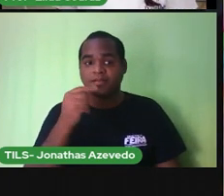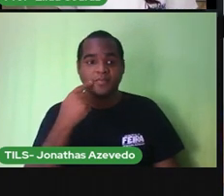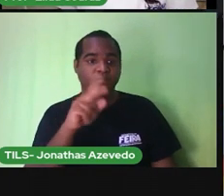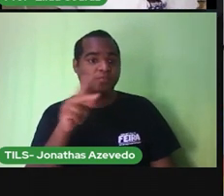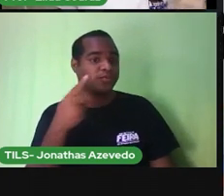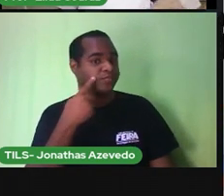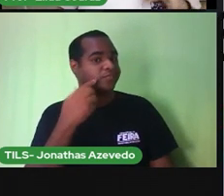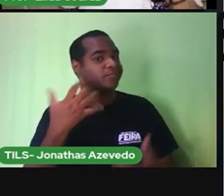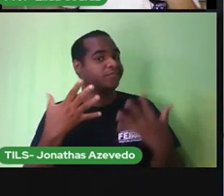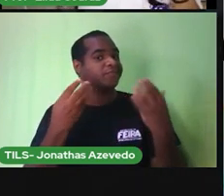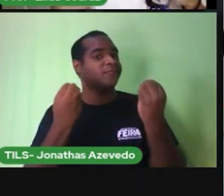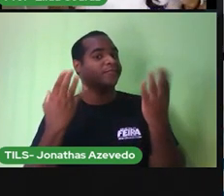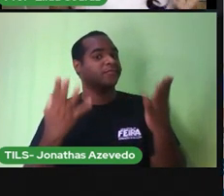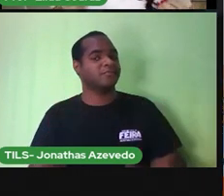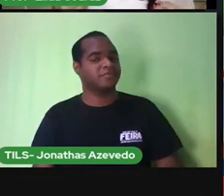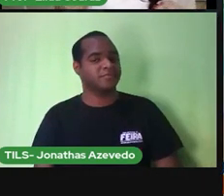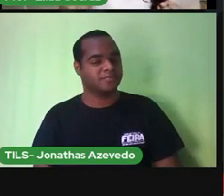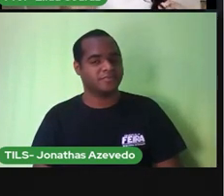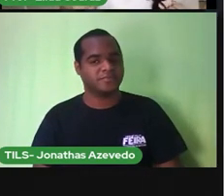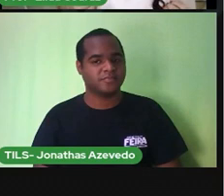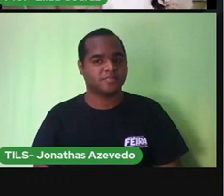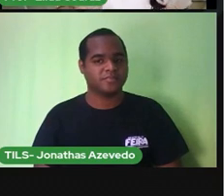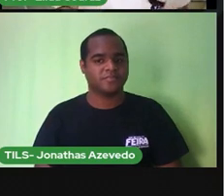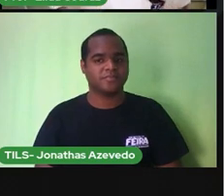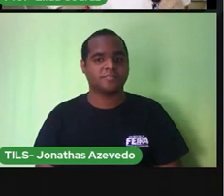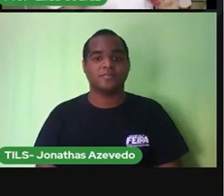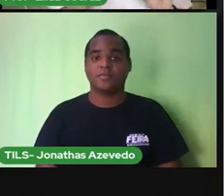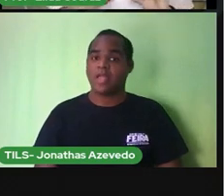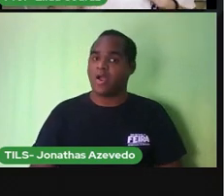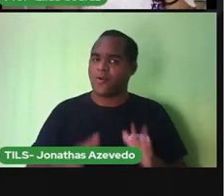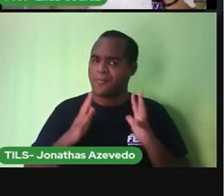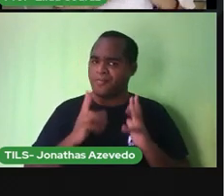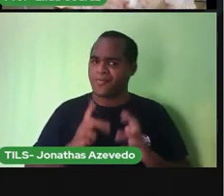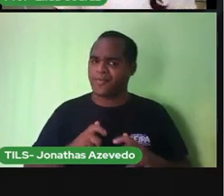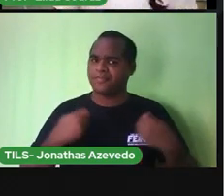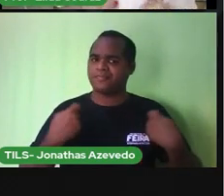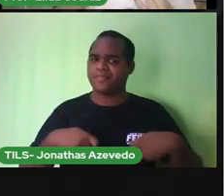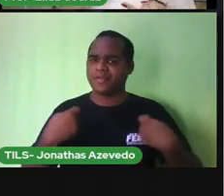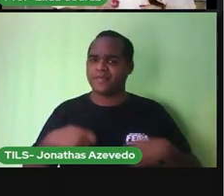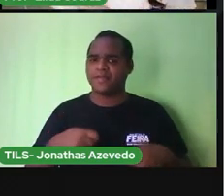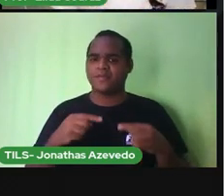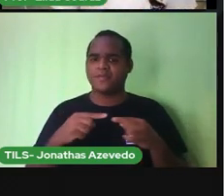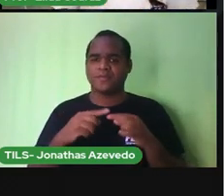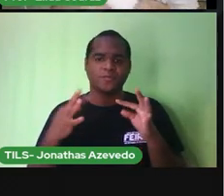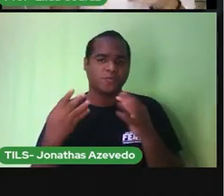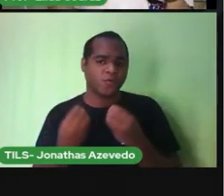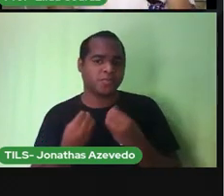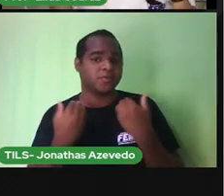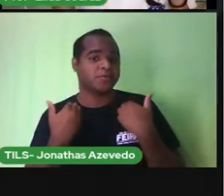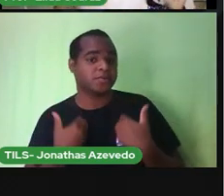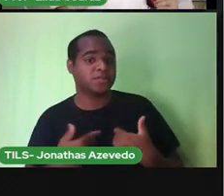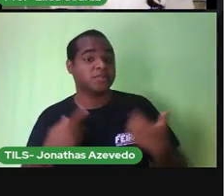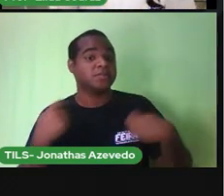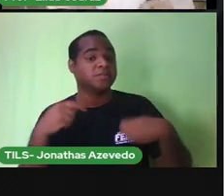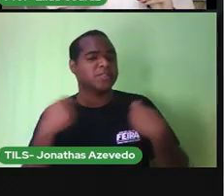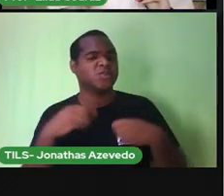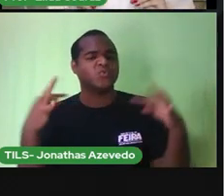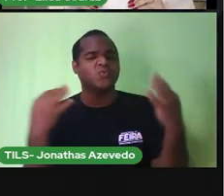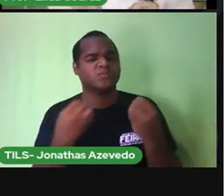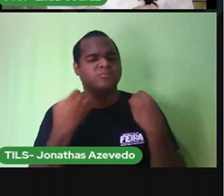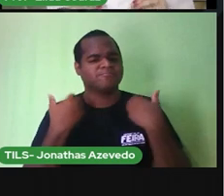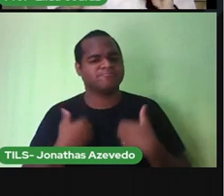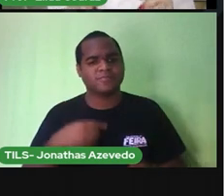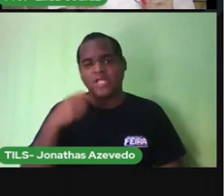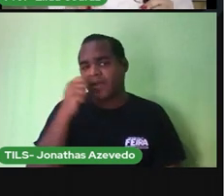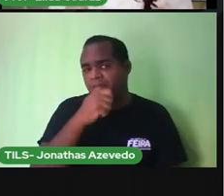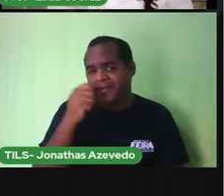Misericórdia. Os hábitos de higiene, como o banho, escovar o dente, todas essas coisas, são